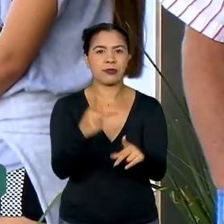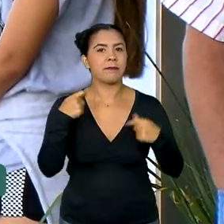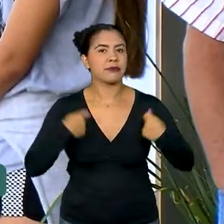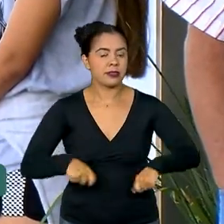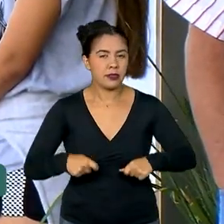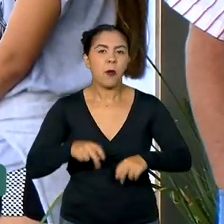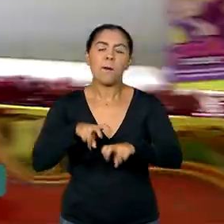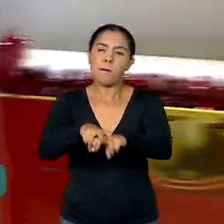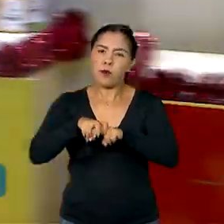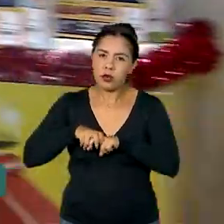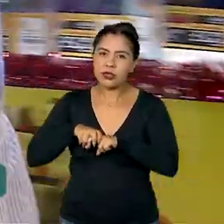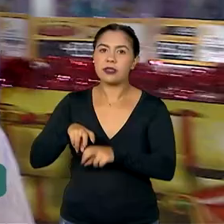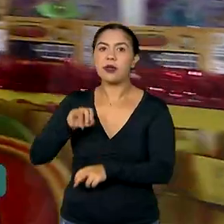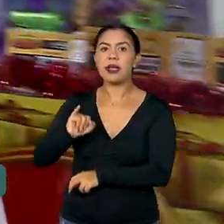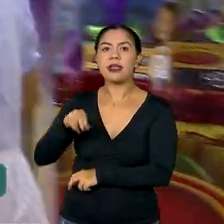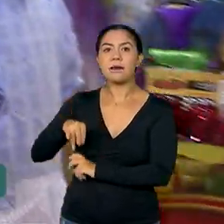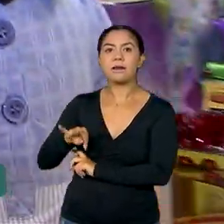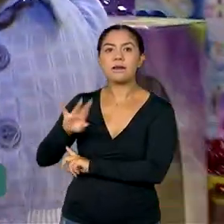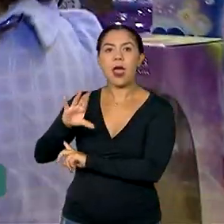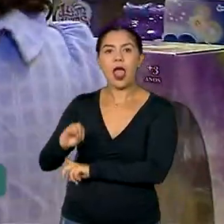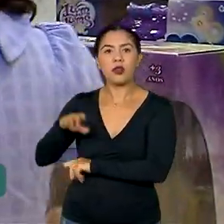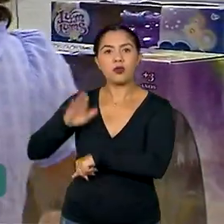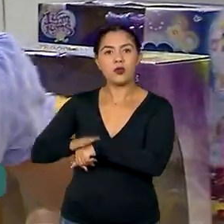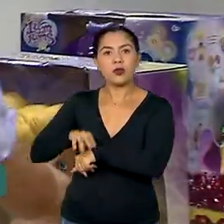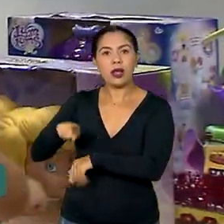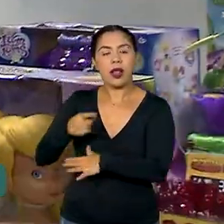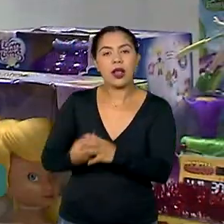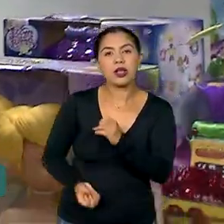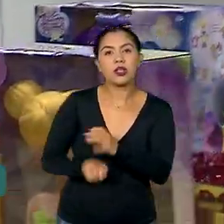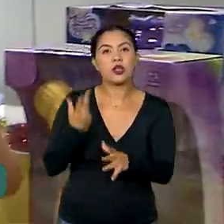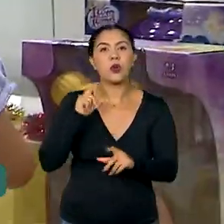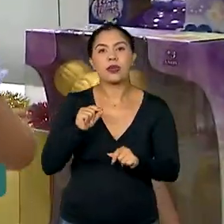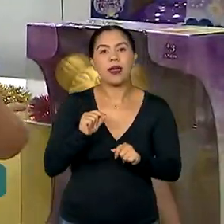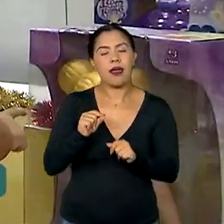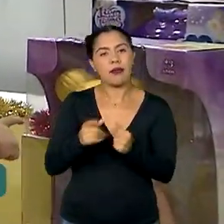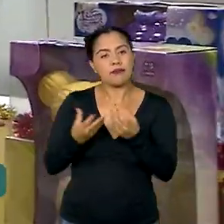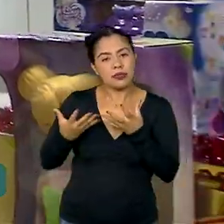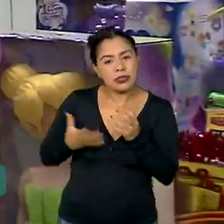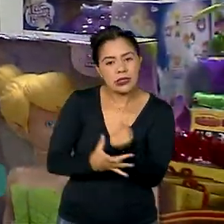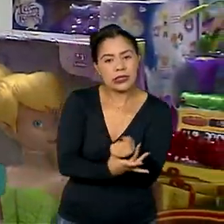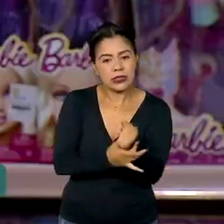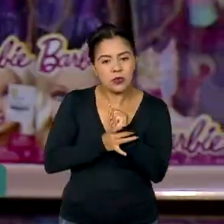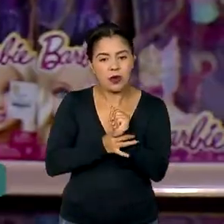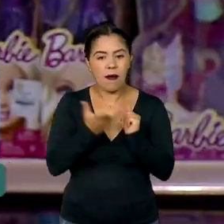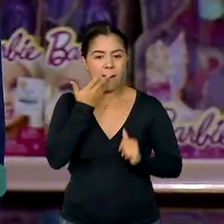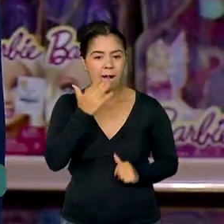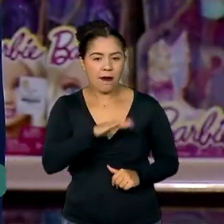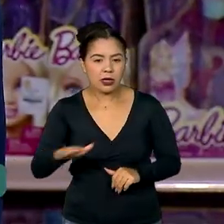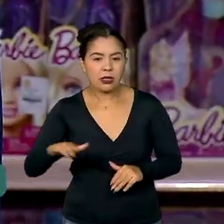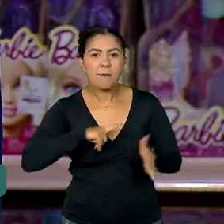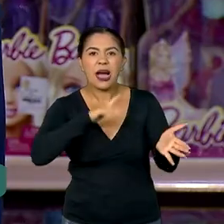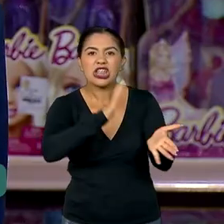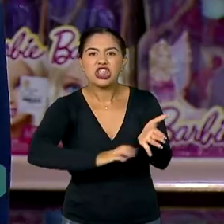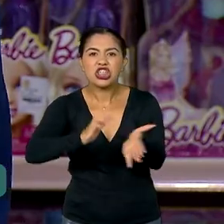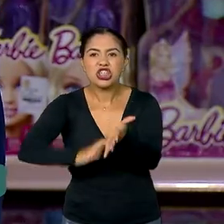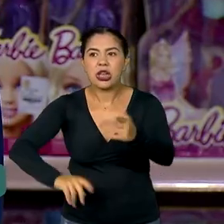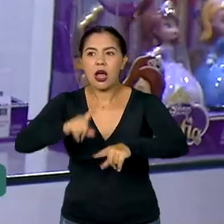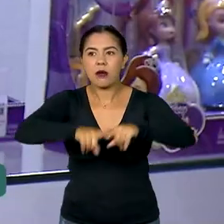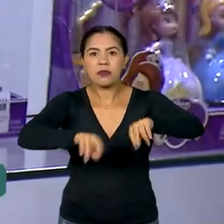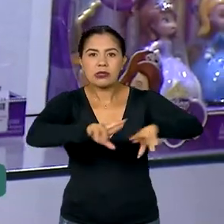nisso, Inmetro realizou a operação Criança Segura. A medida busca retirar do mercado itens com alguma